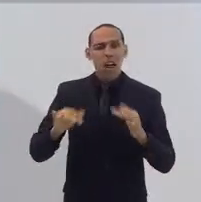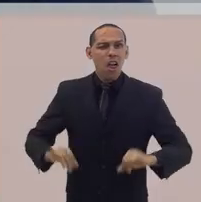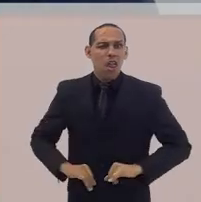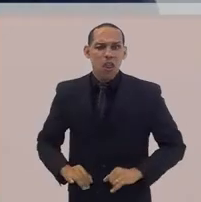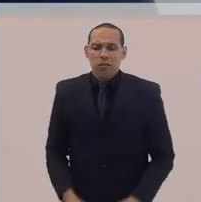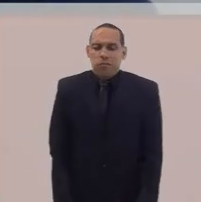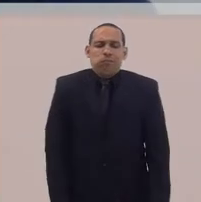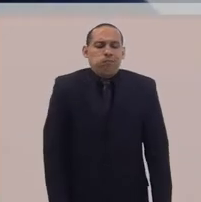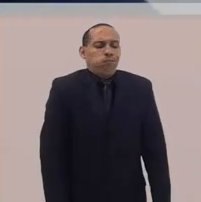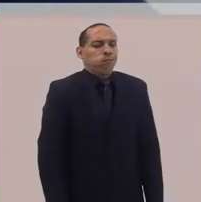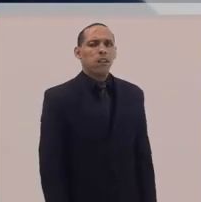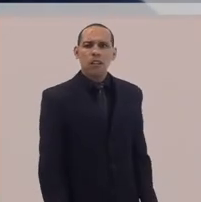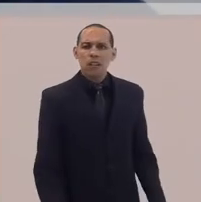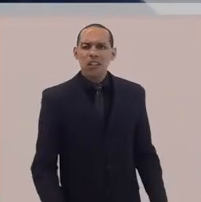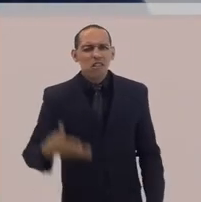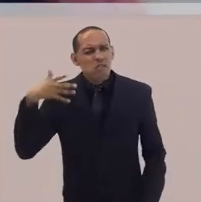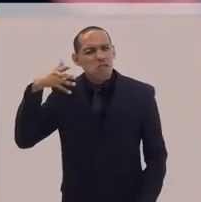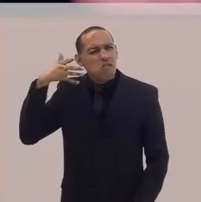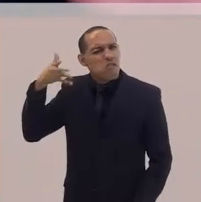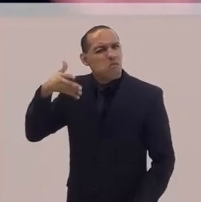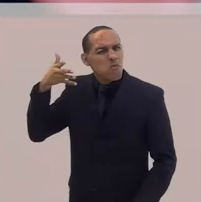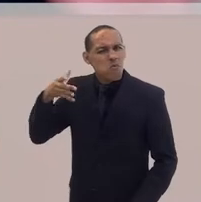Quando você vê um discurso de ódio,